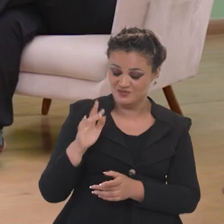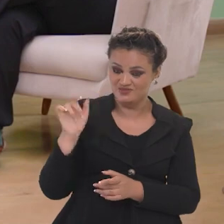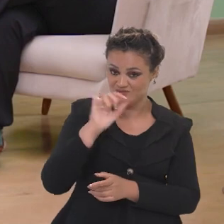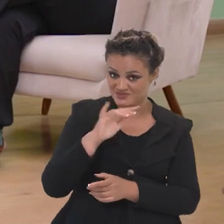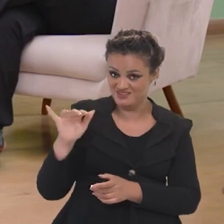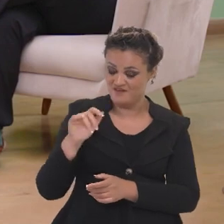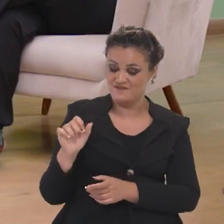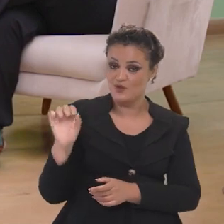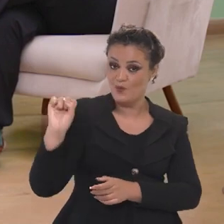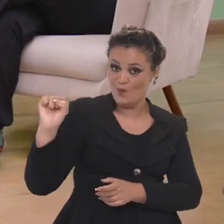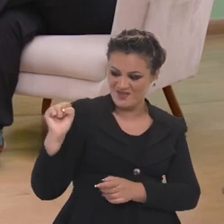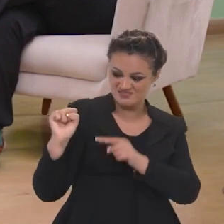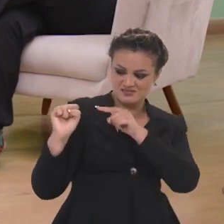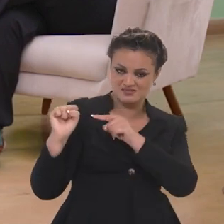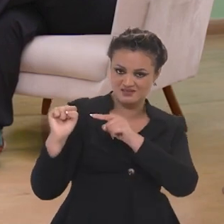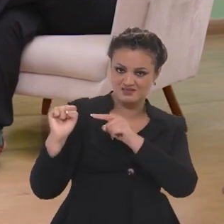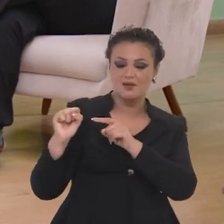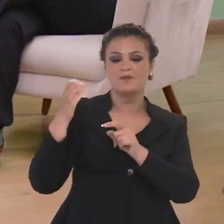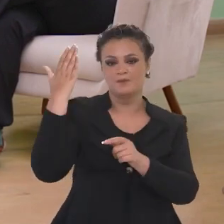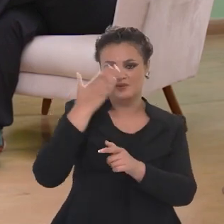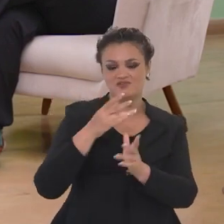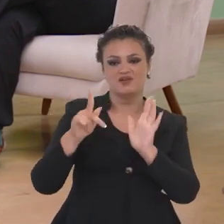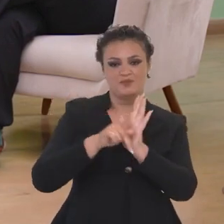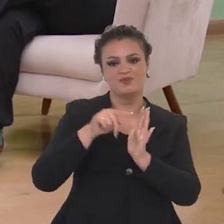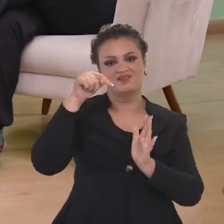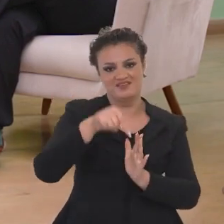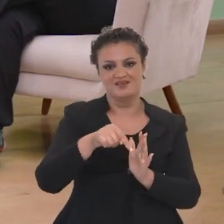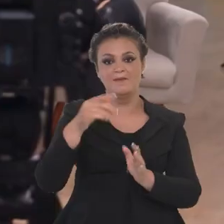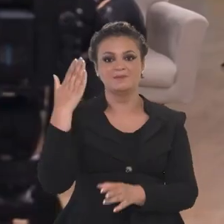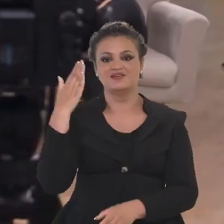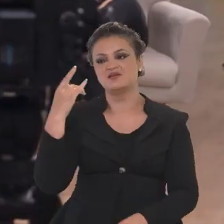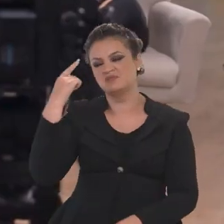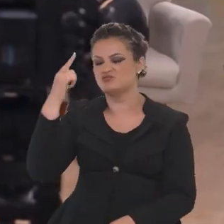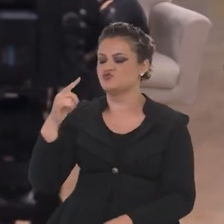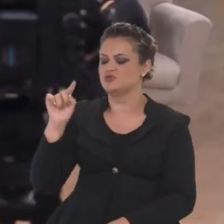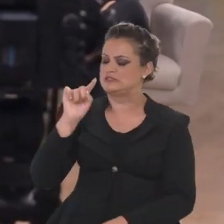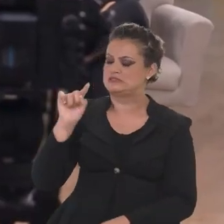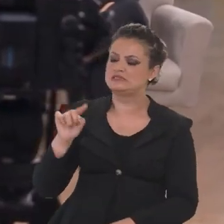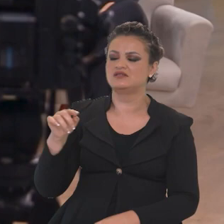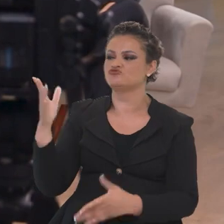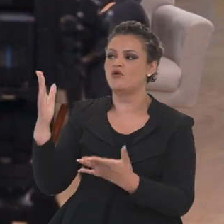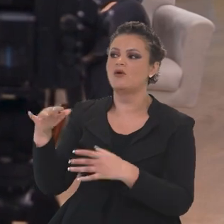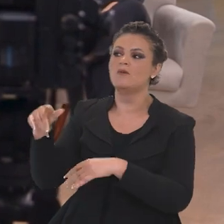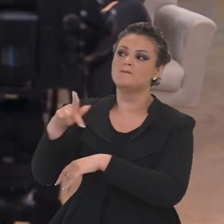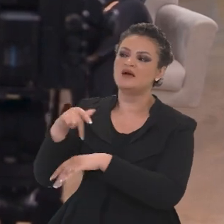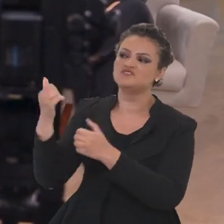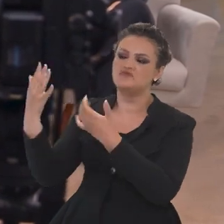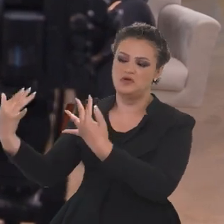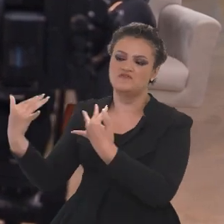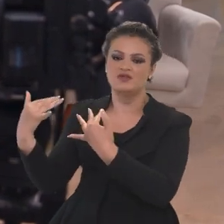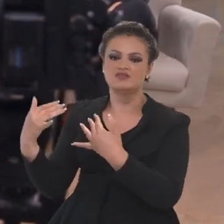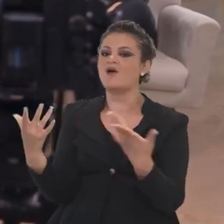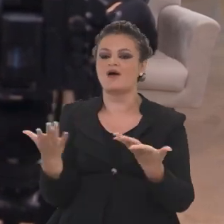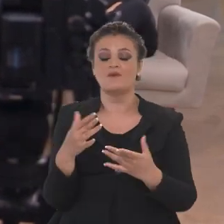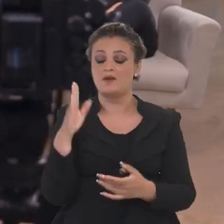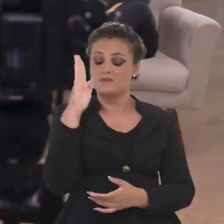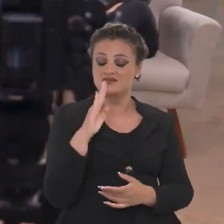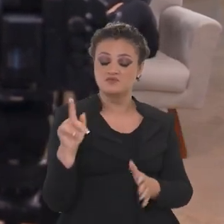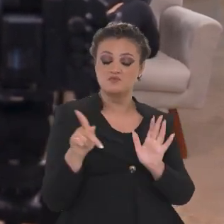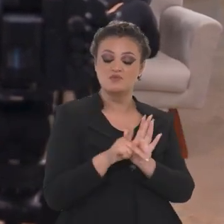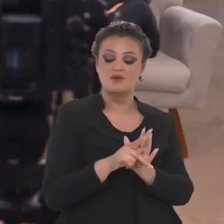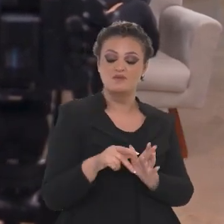primeiras medidas foi colocar a marca Brasil com S, que antes era o Brasil com Z, que era conhecido internacionalmente.